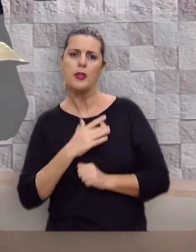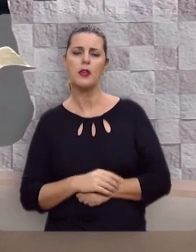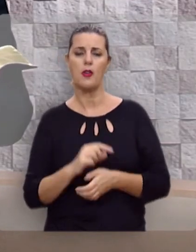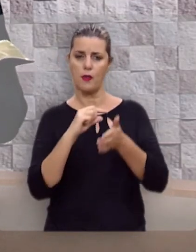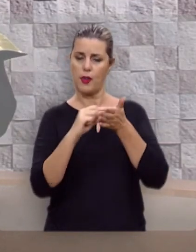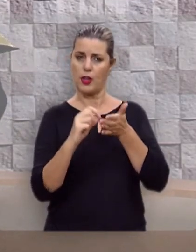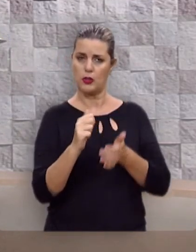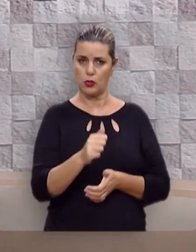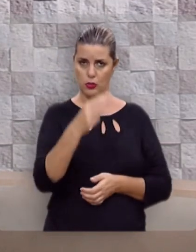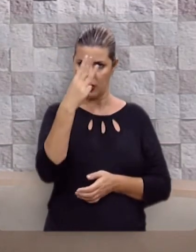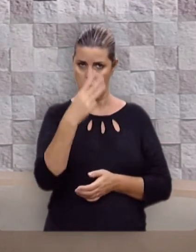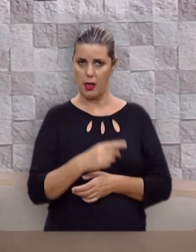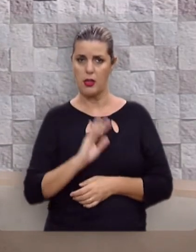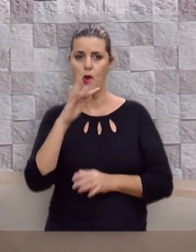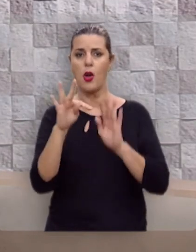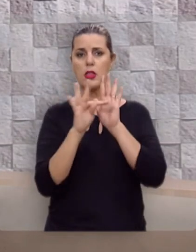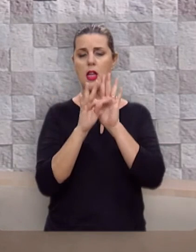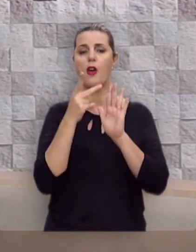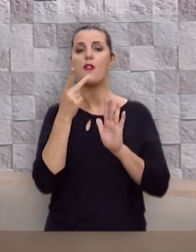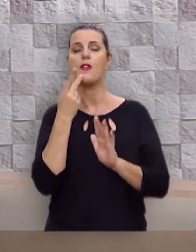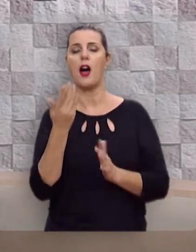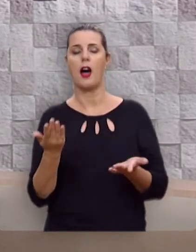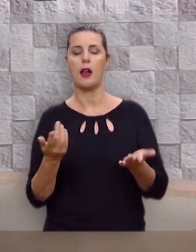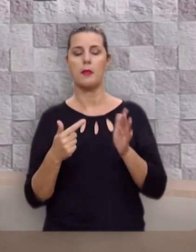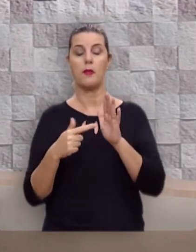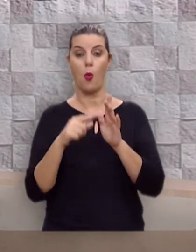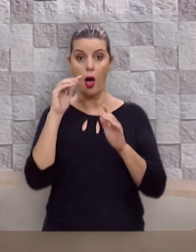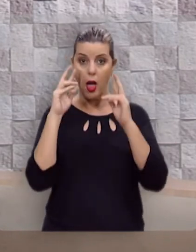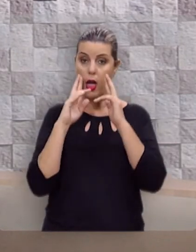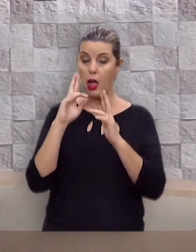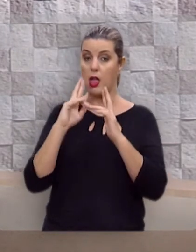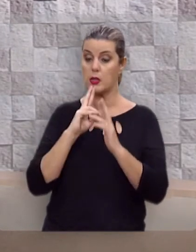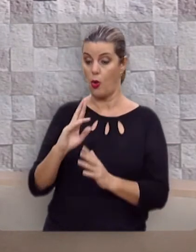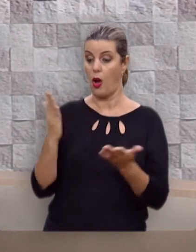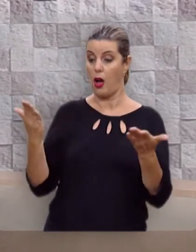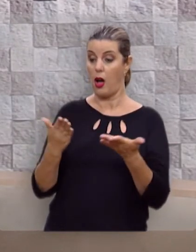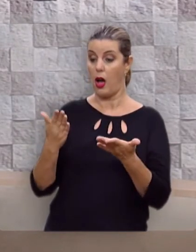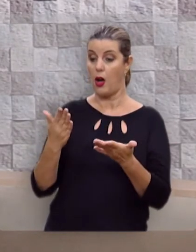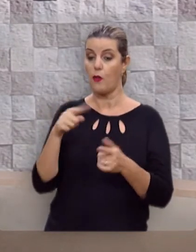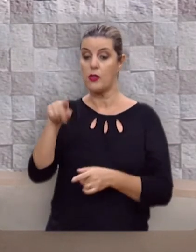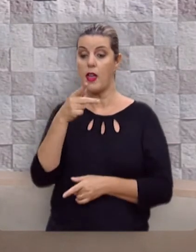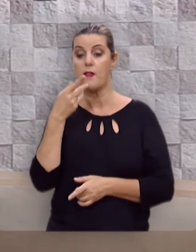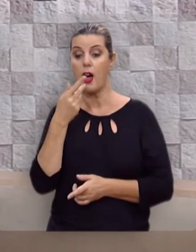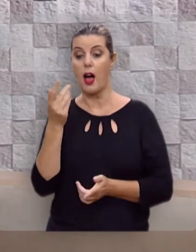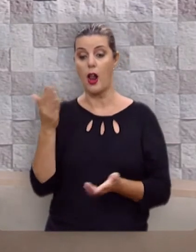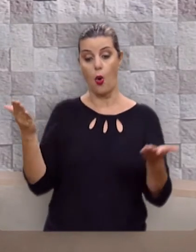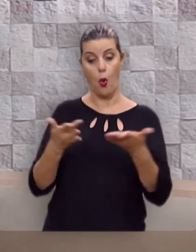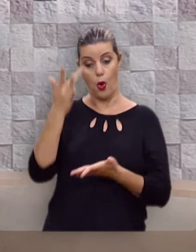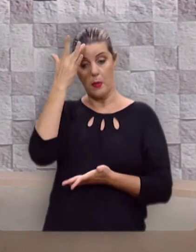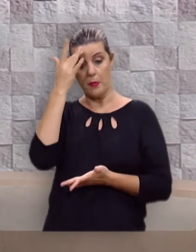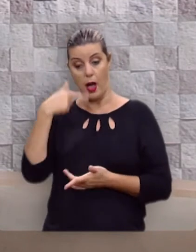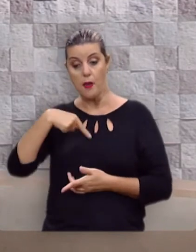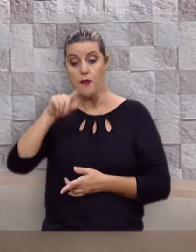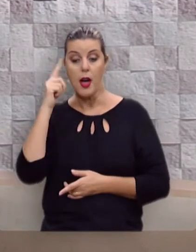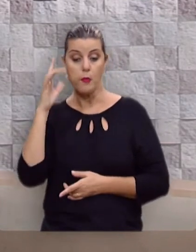no versículo 13, quando Tiago diz, Atendei agora vós que dizeis, hoje ou amanhã, iremos